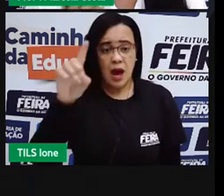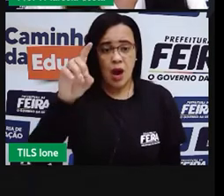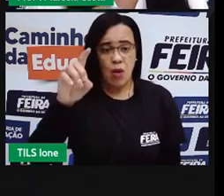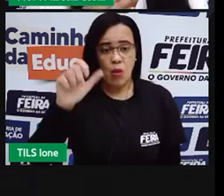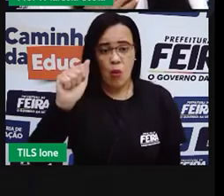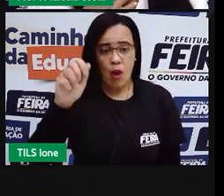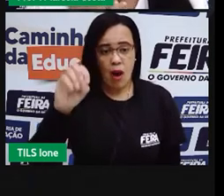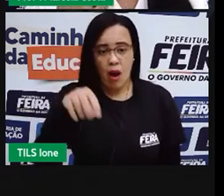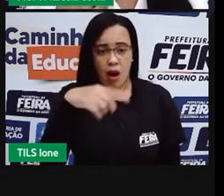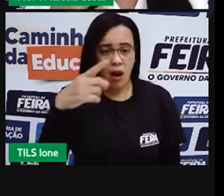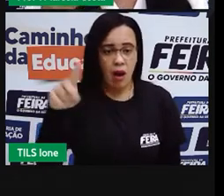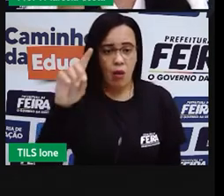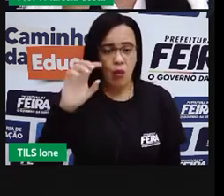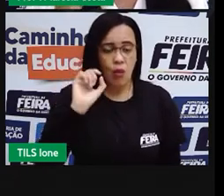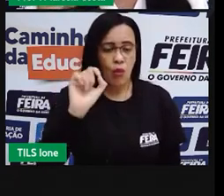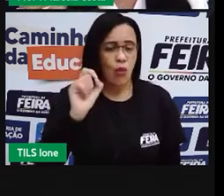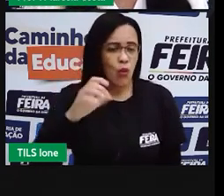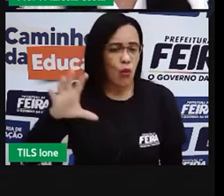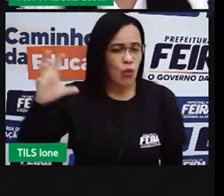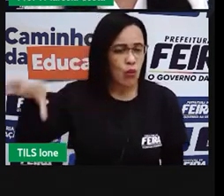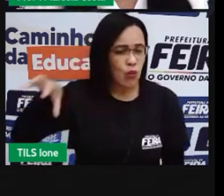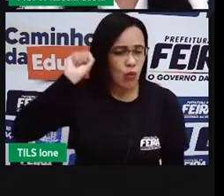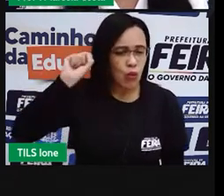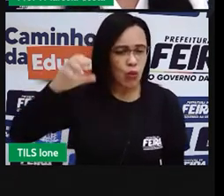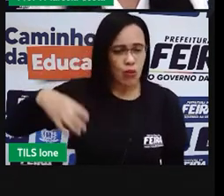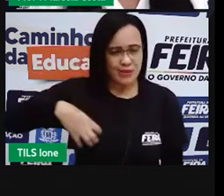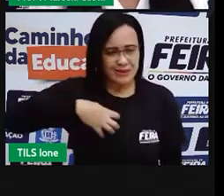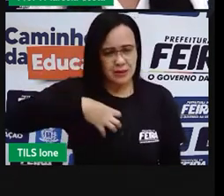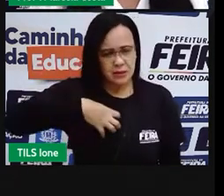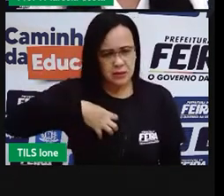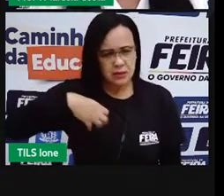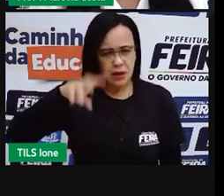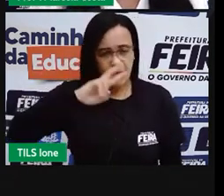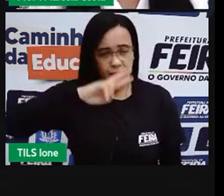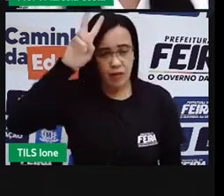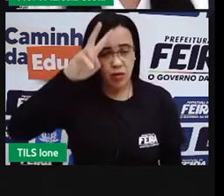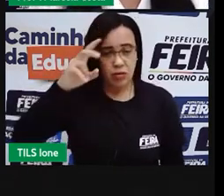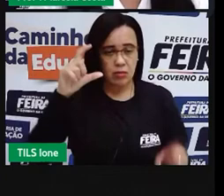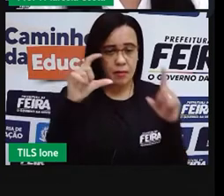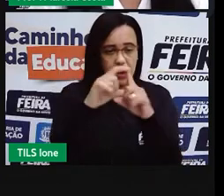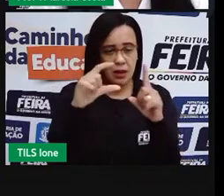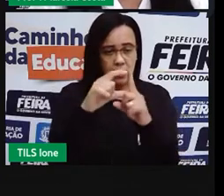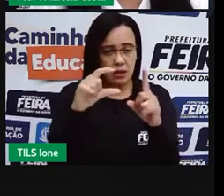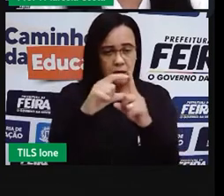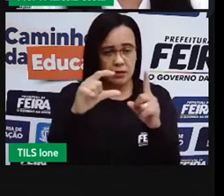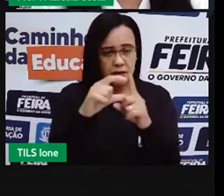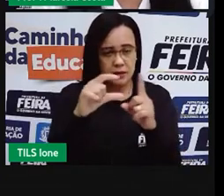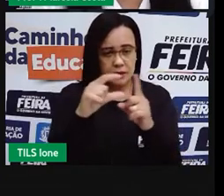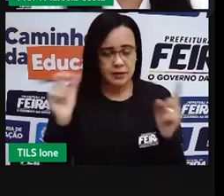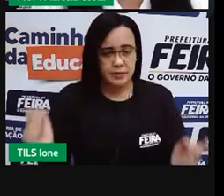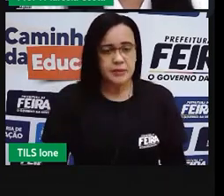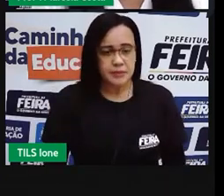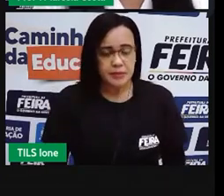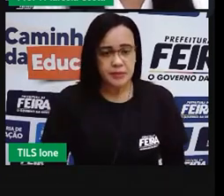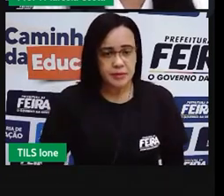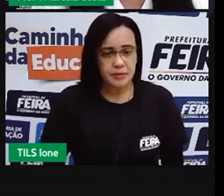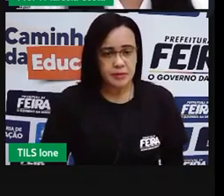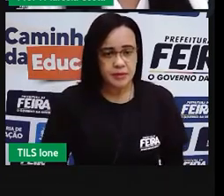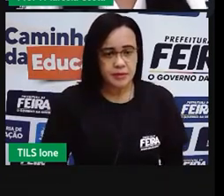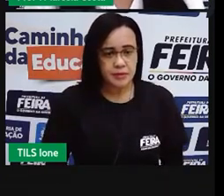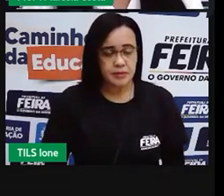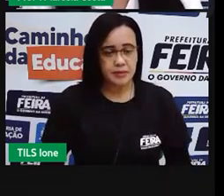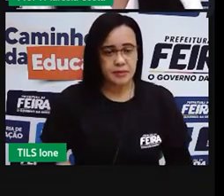a gente ouve esse som mais forte no final da palavra. A gente ouve o som das vogais.